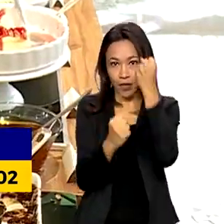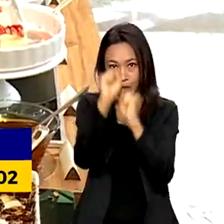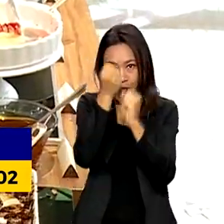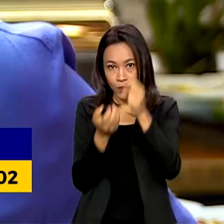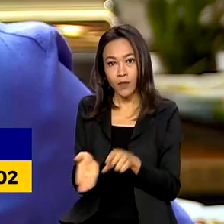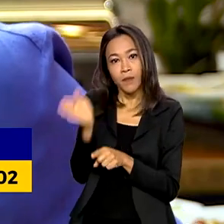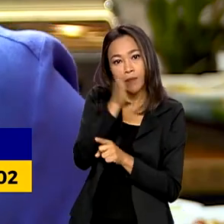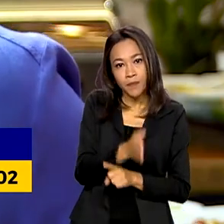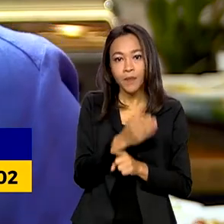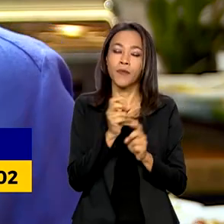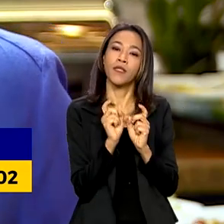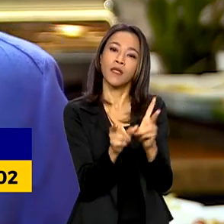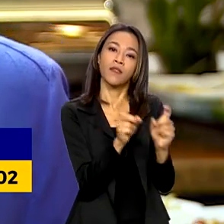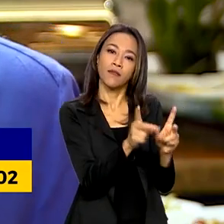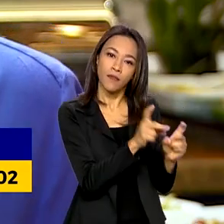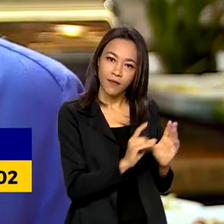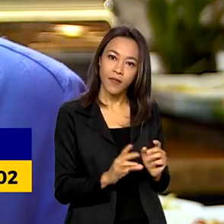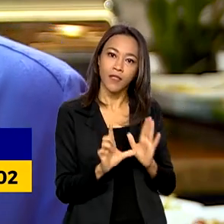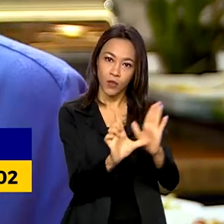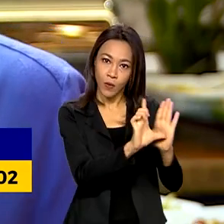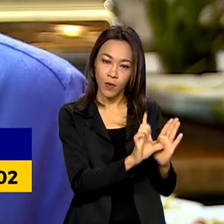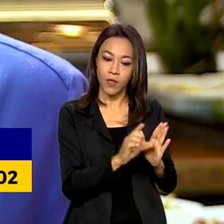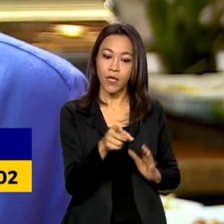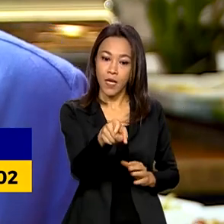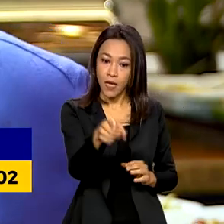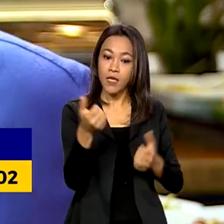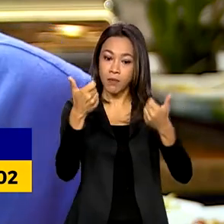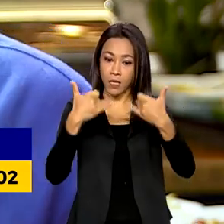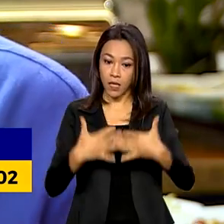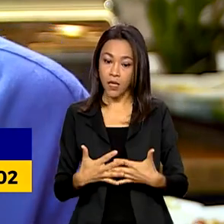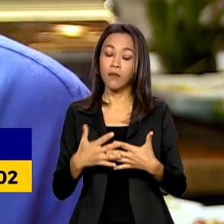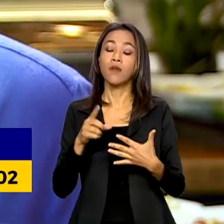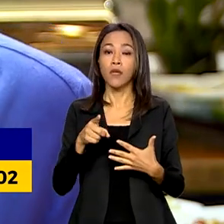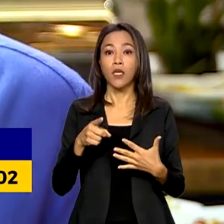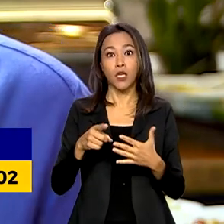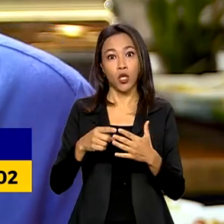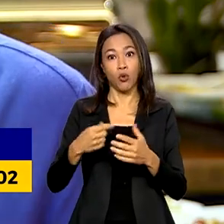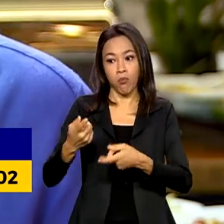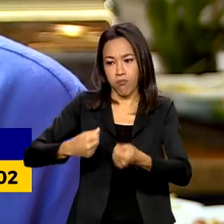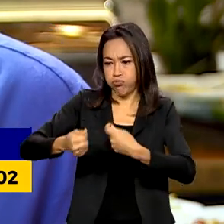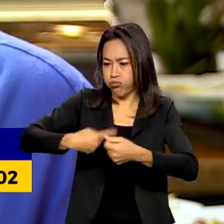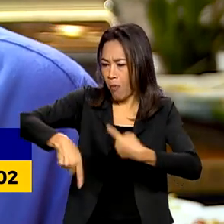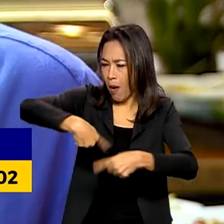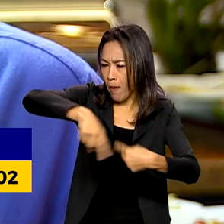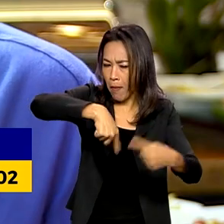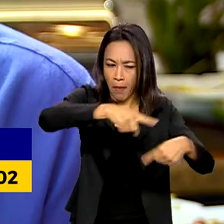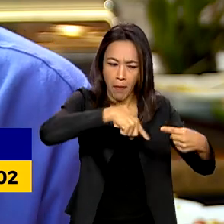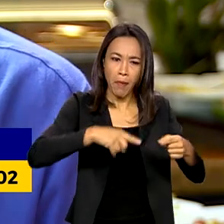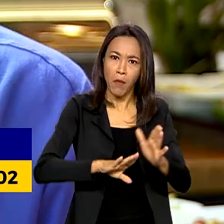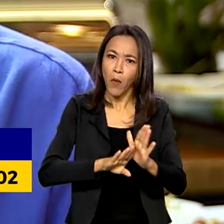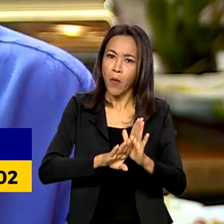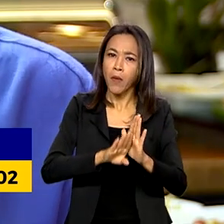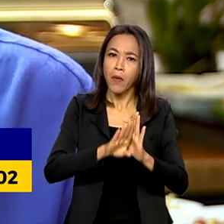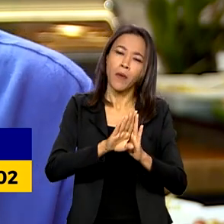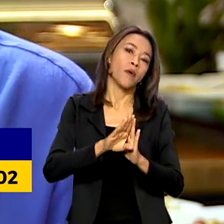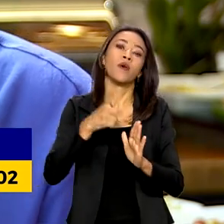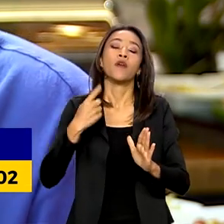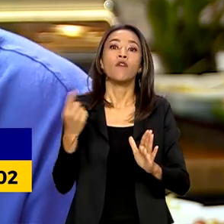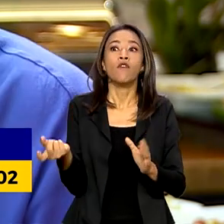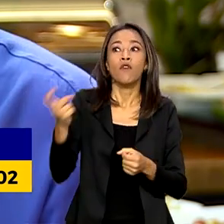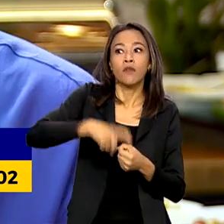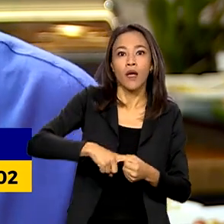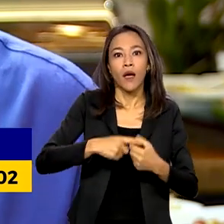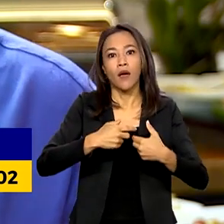comércio. A gente tem feito bastante contratação, o mercado realmente cresceu, as coisas voltaram a acontecer. A gente trabalha no ramo de